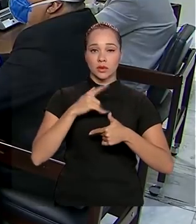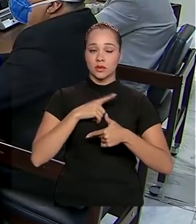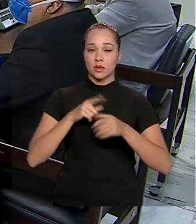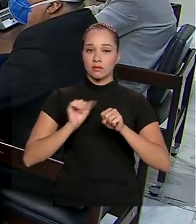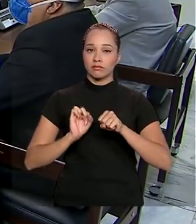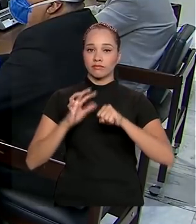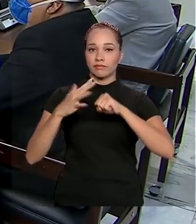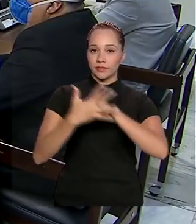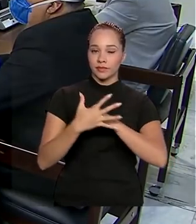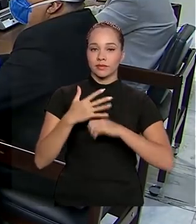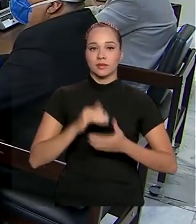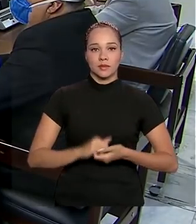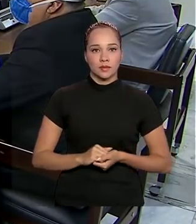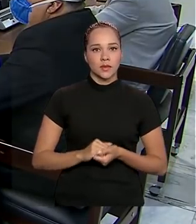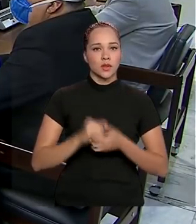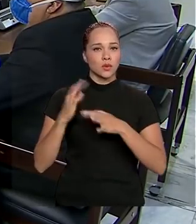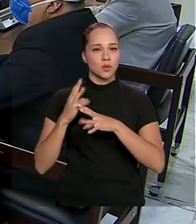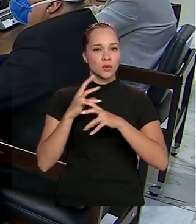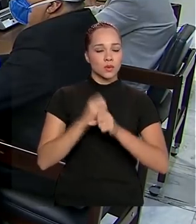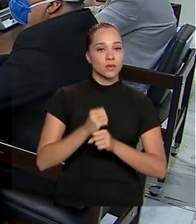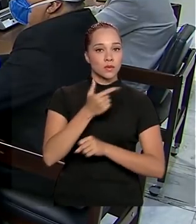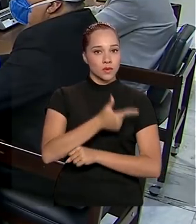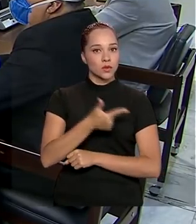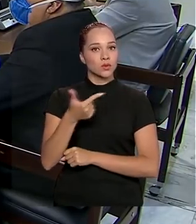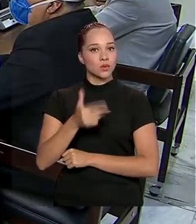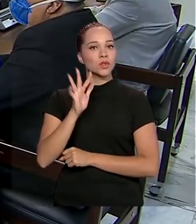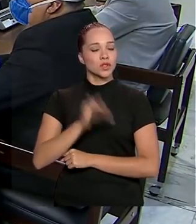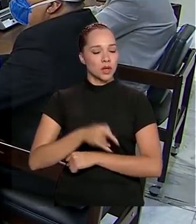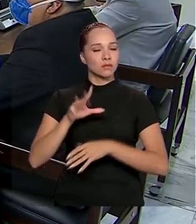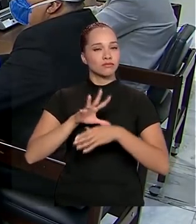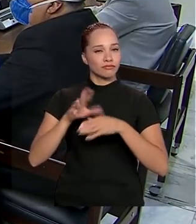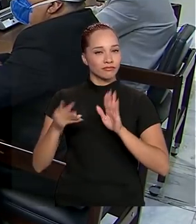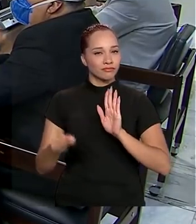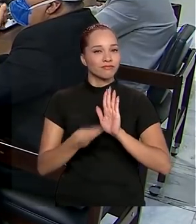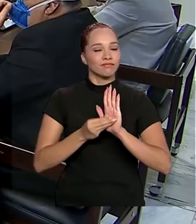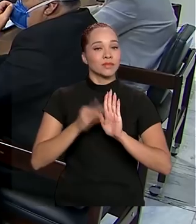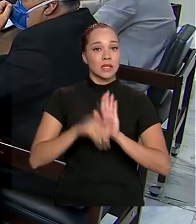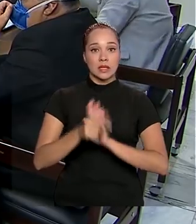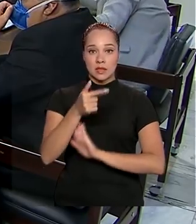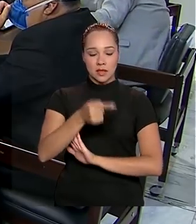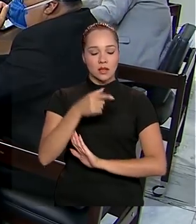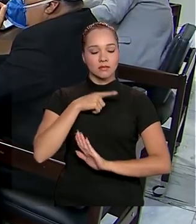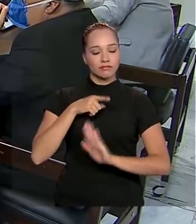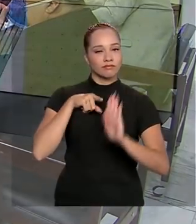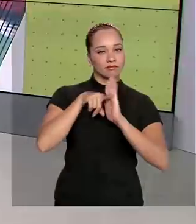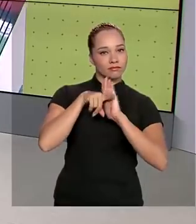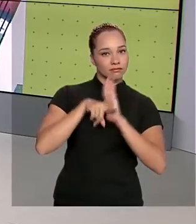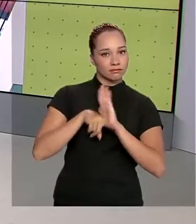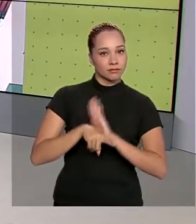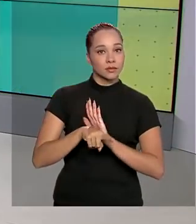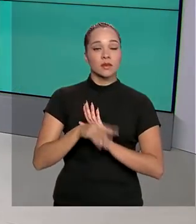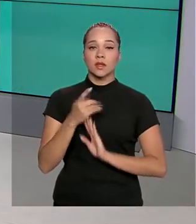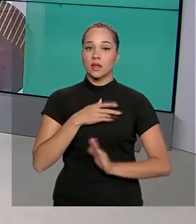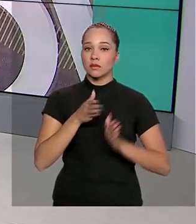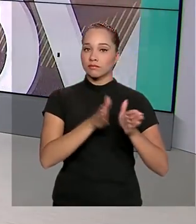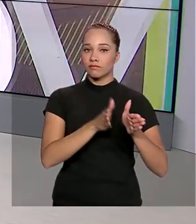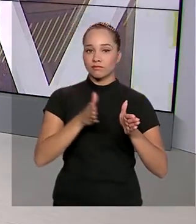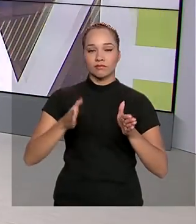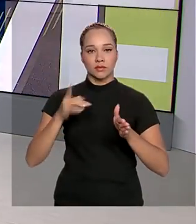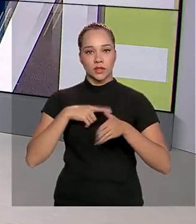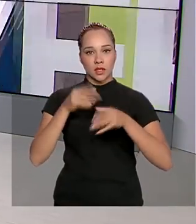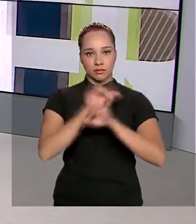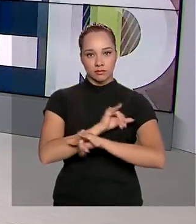do coronavírus. Desse total, 22 já foram implementadas e 7 estão em análise. Dentre as medidas já